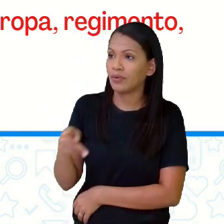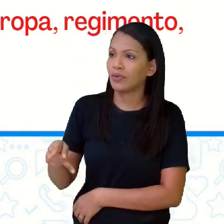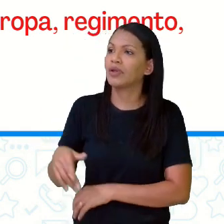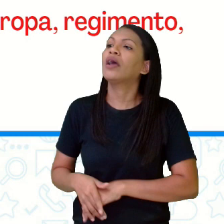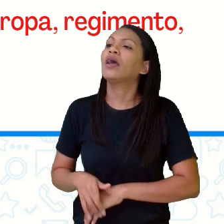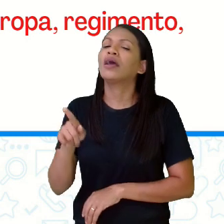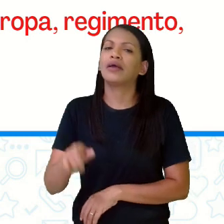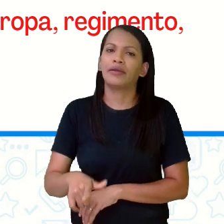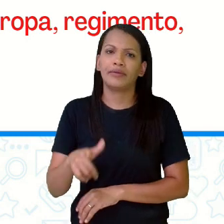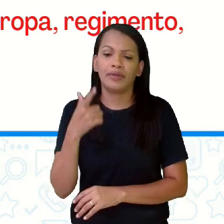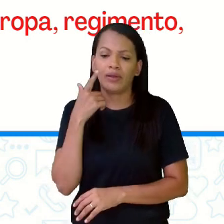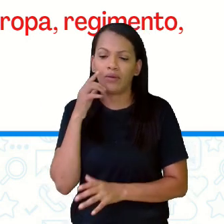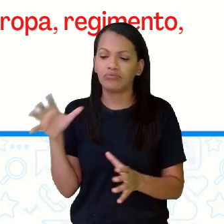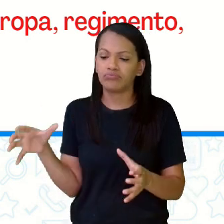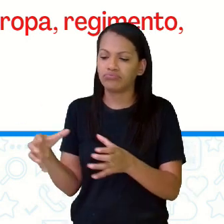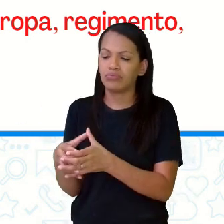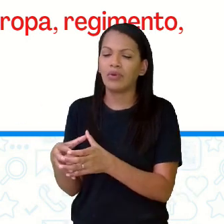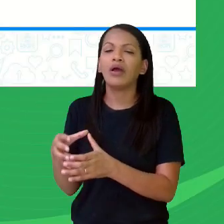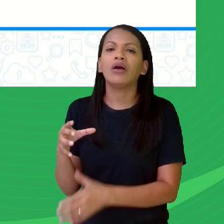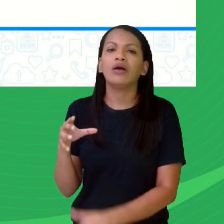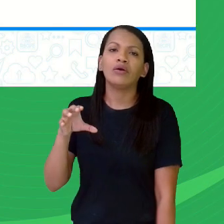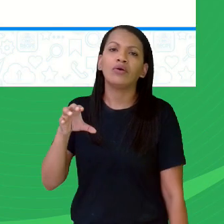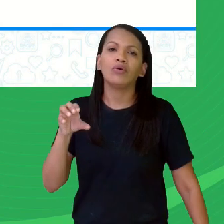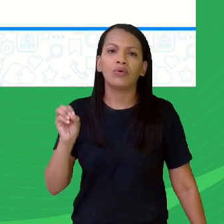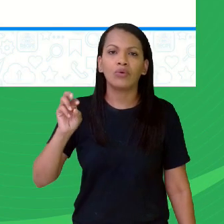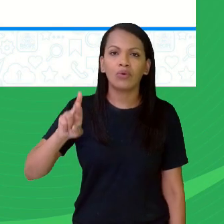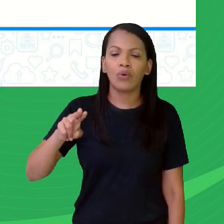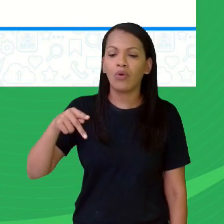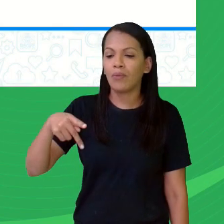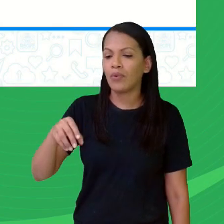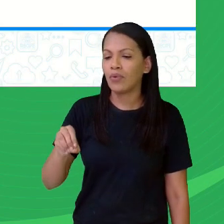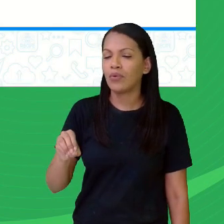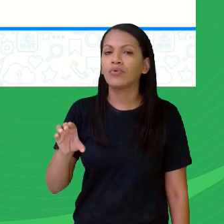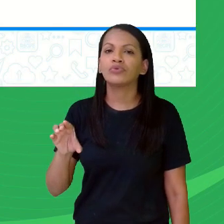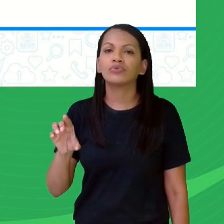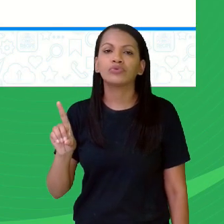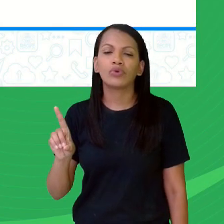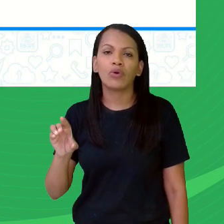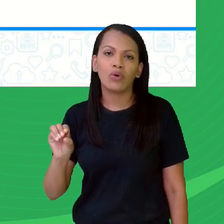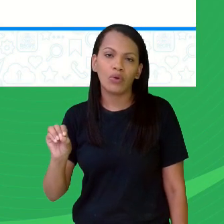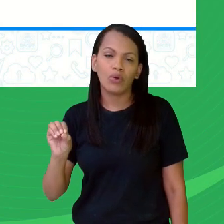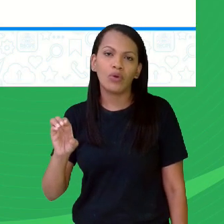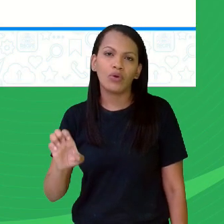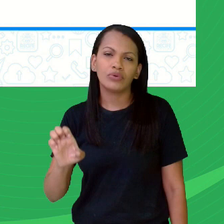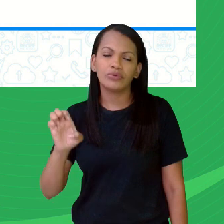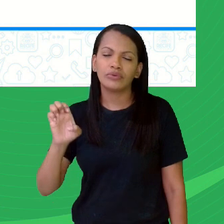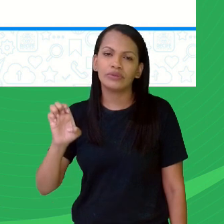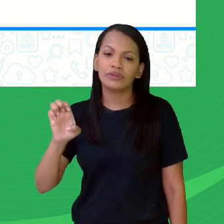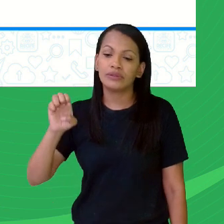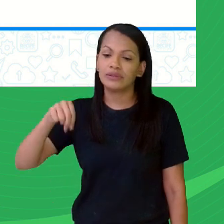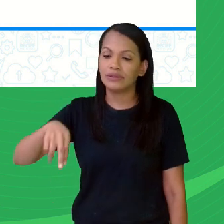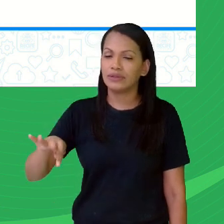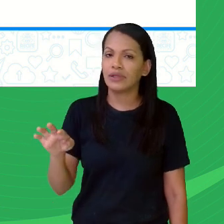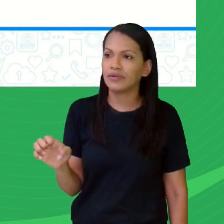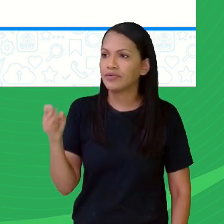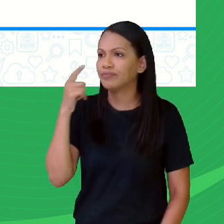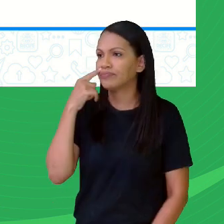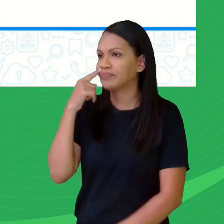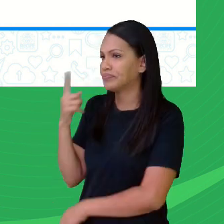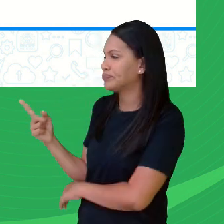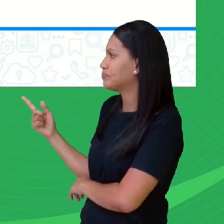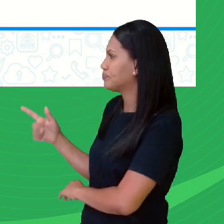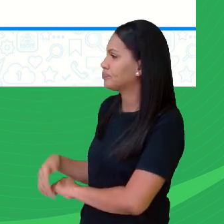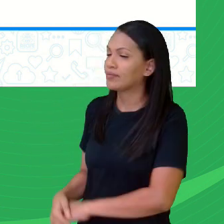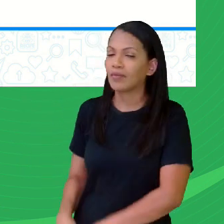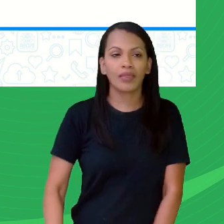docente dessa escola se chama corpo docente. Coletivo de soldados, batalhão, exército, pelotão,